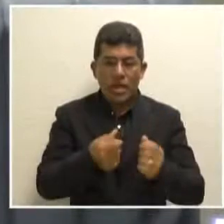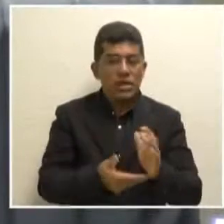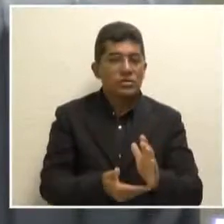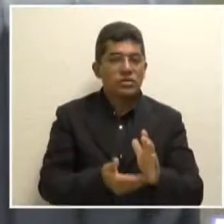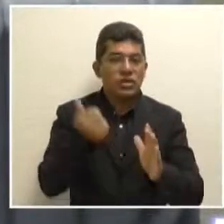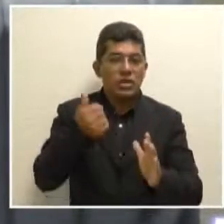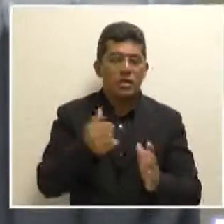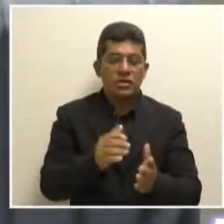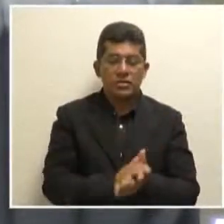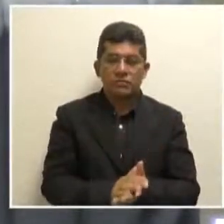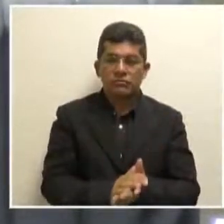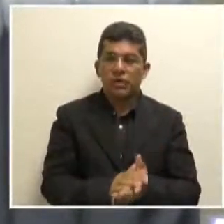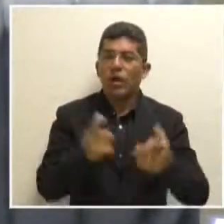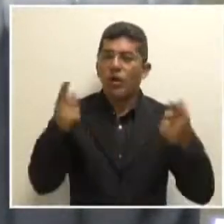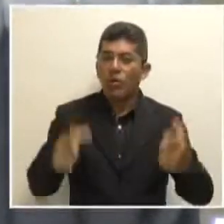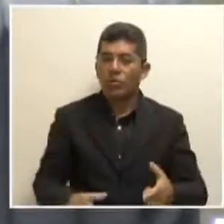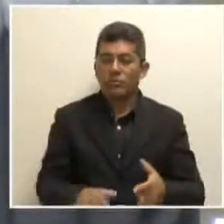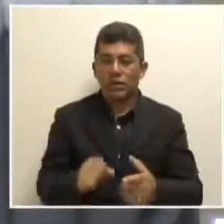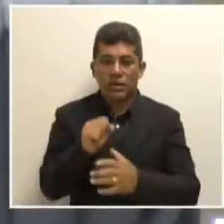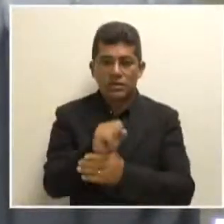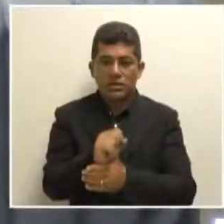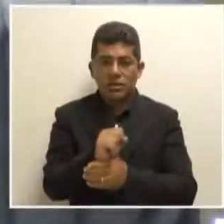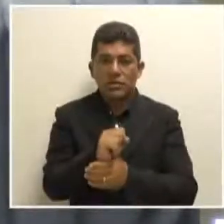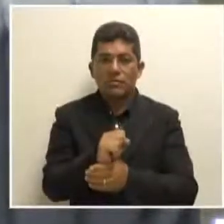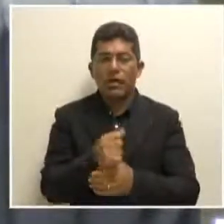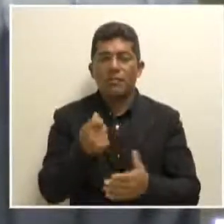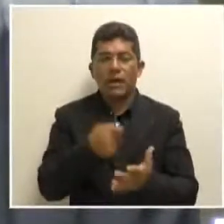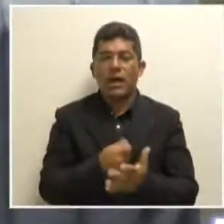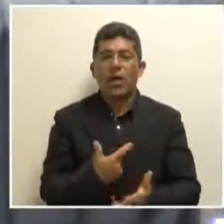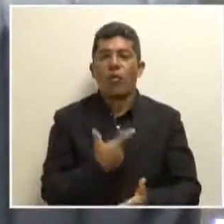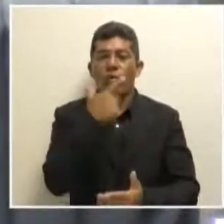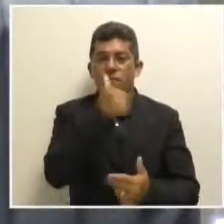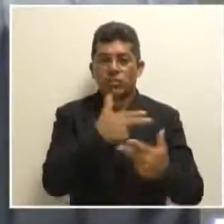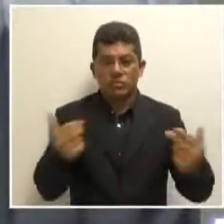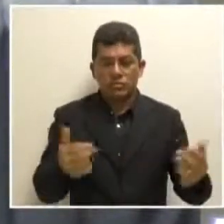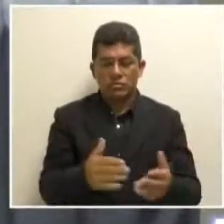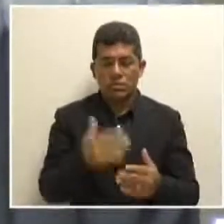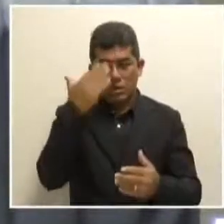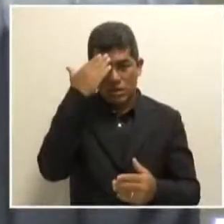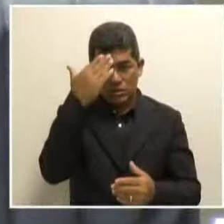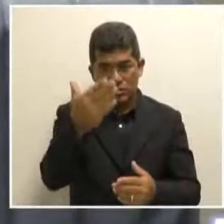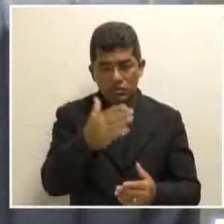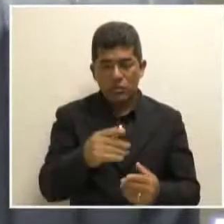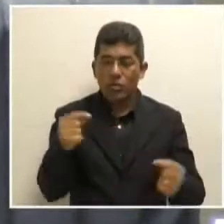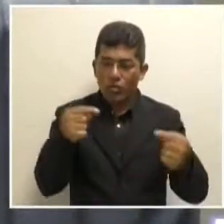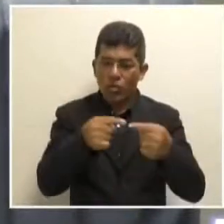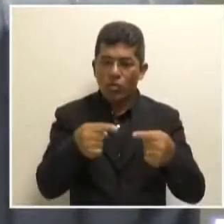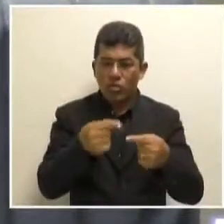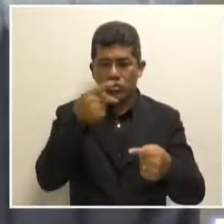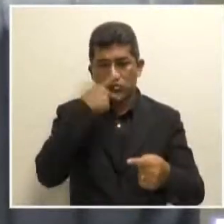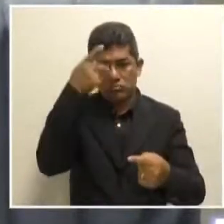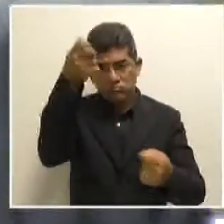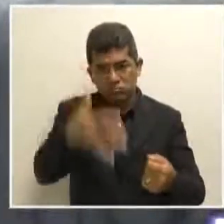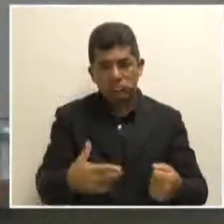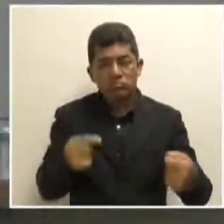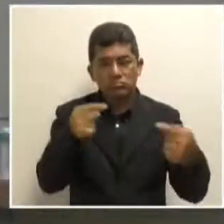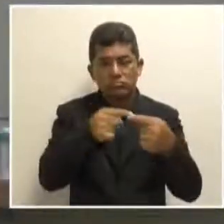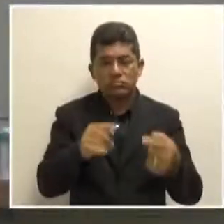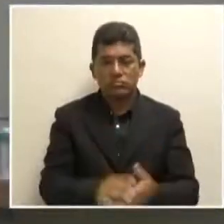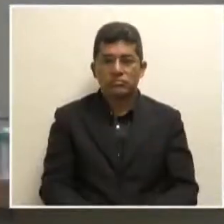dinheiro de investimento para cobrir custeio. Agradeço e concordo com o vosso pronunciamento.